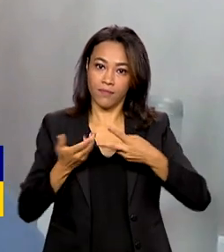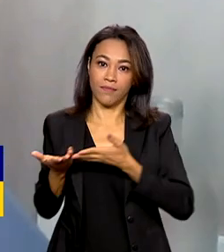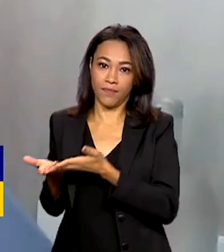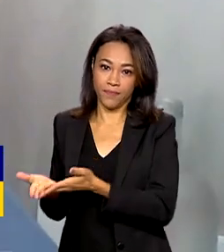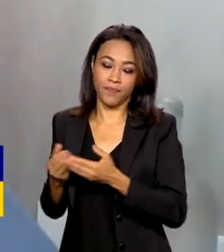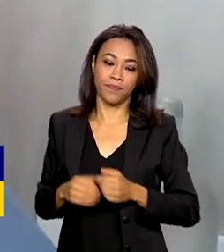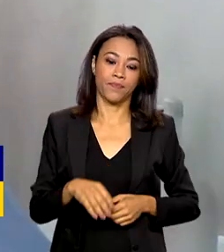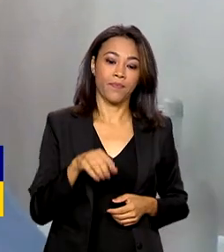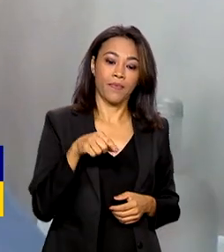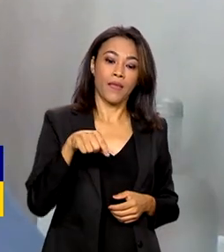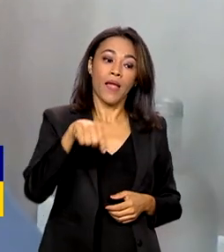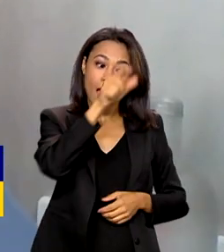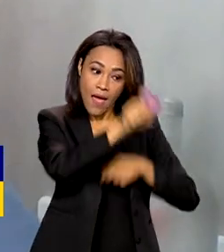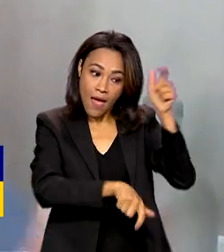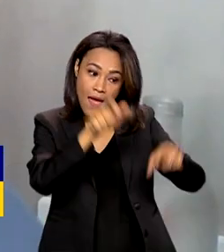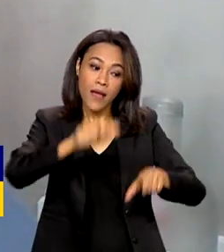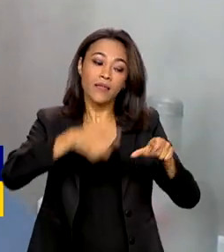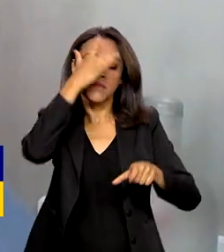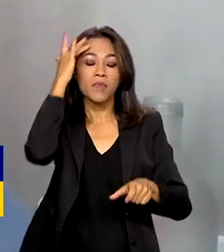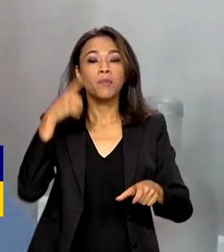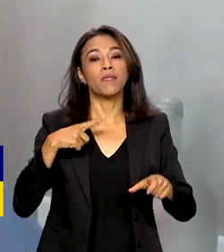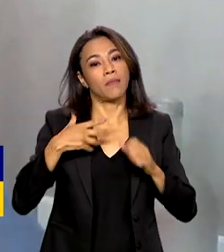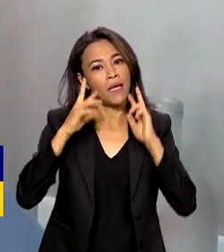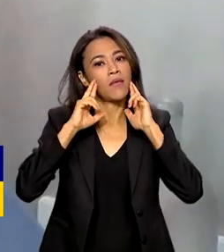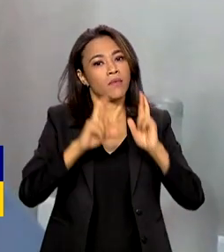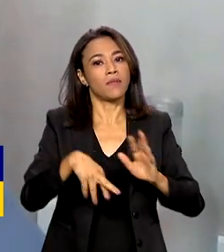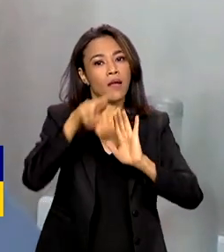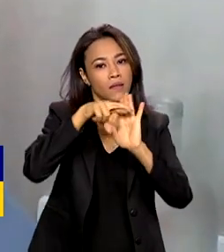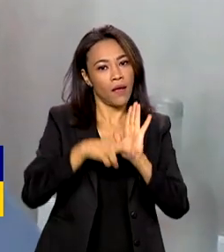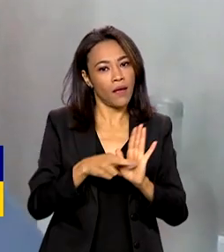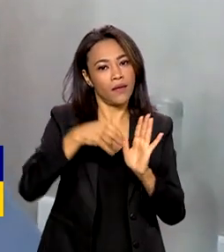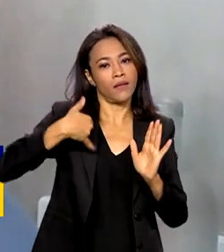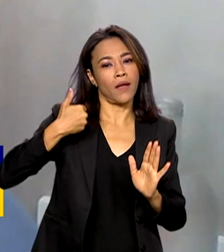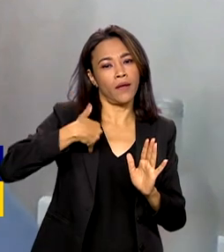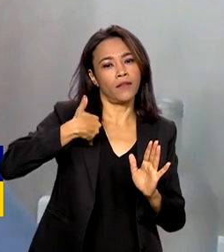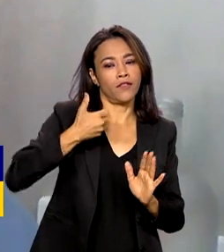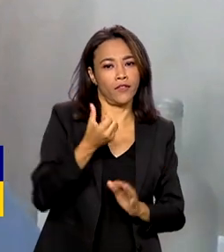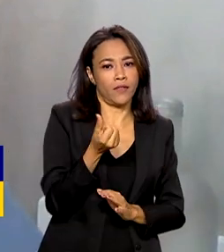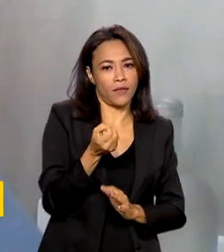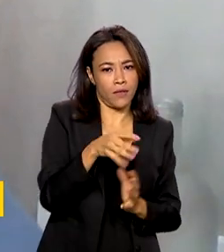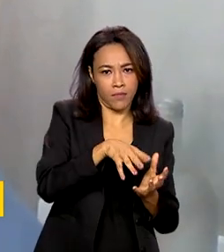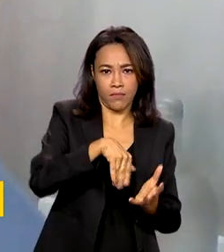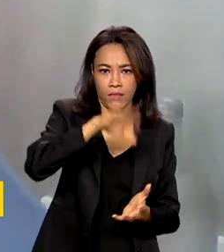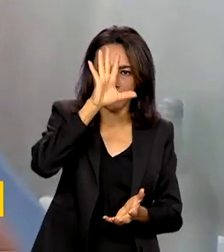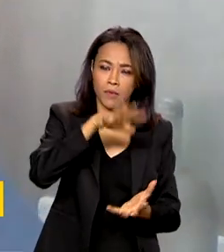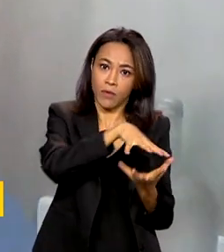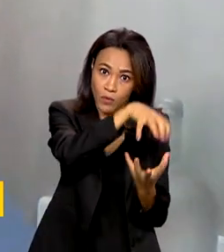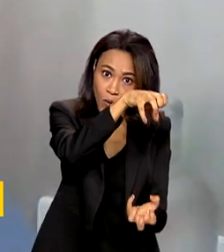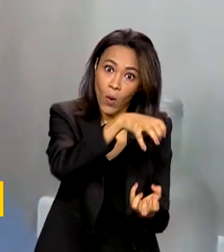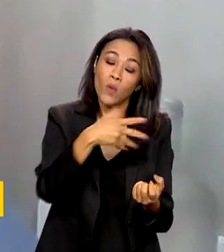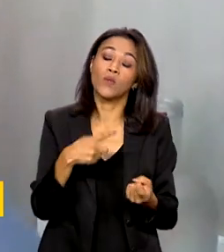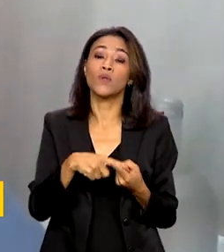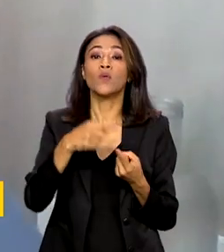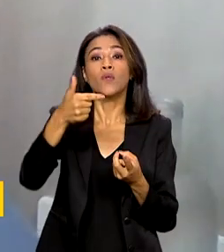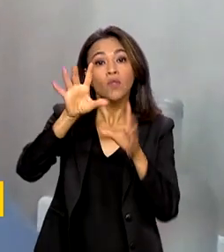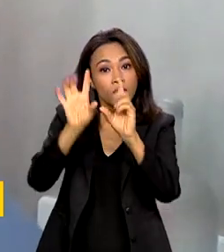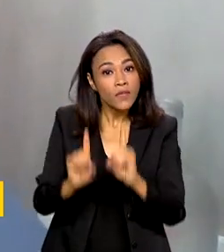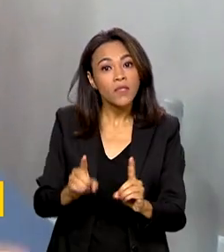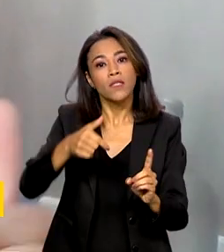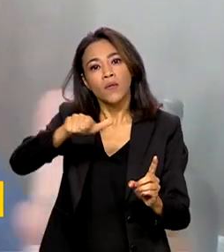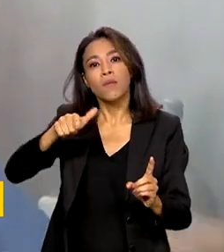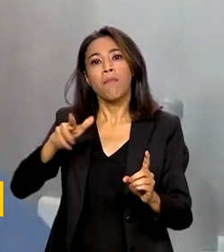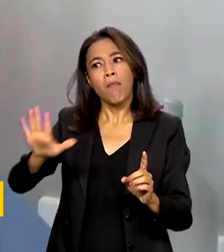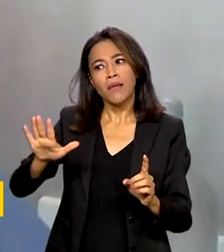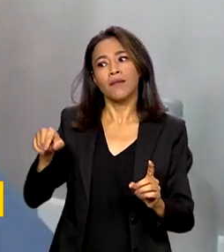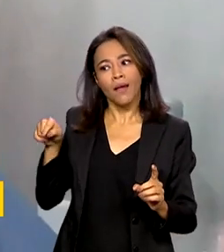que têm prioridade legal, né? Os acima de 60 anos, com molestia grave. Mas, diante dos demais, ela passa a ter